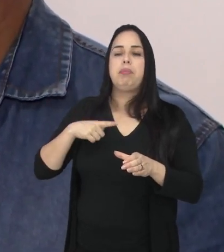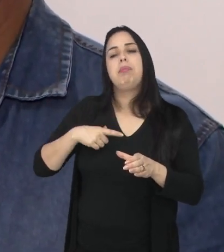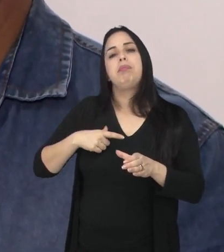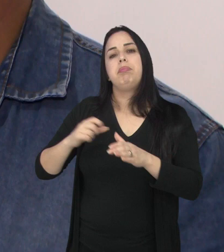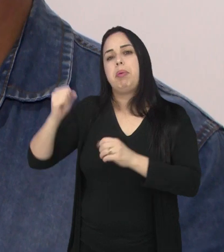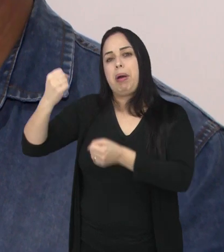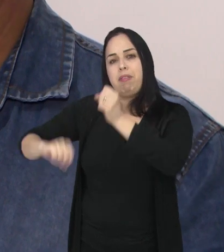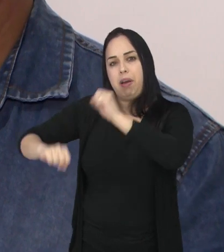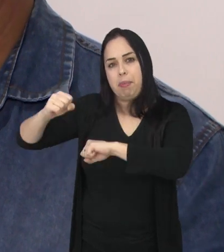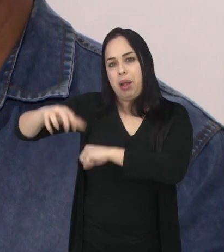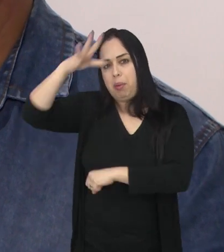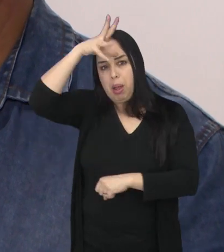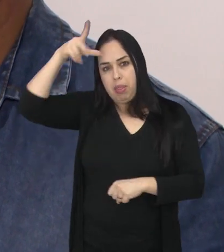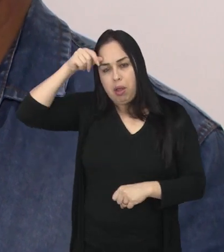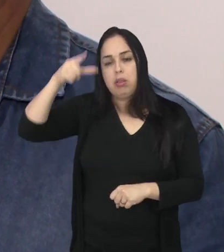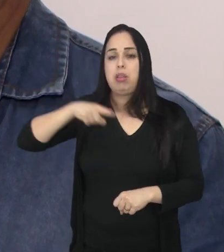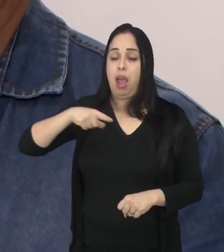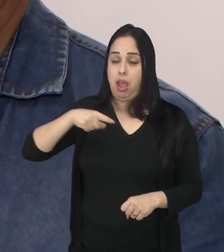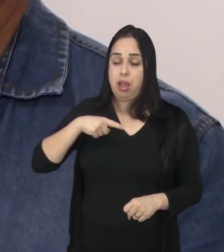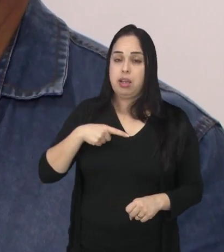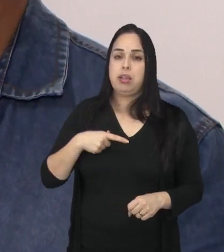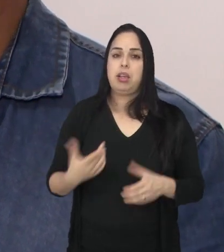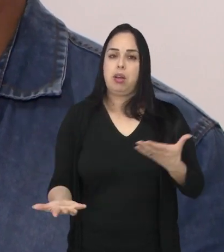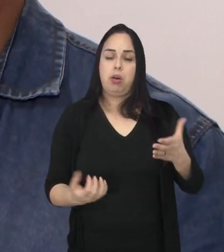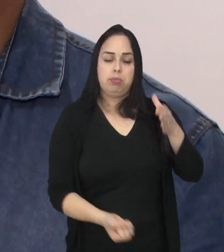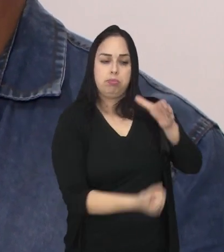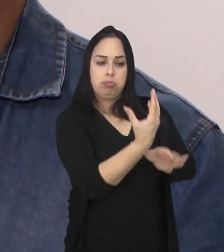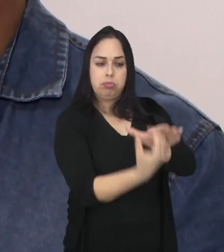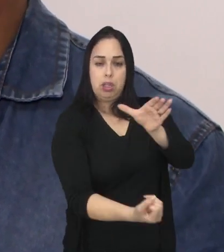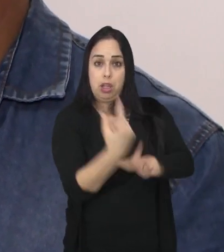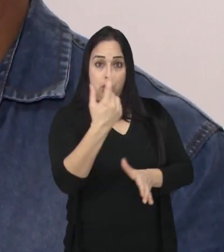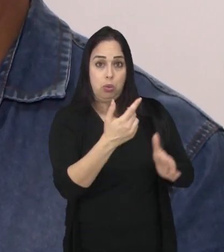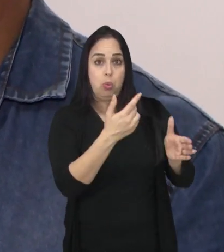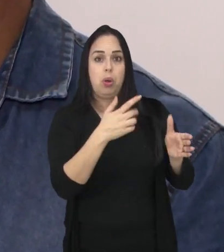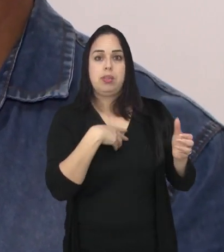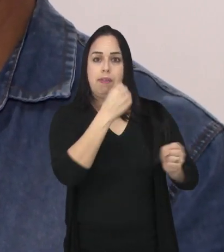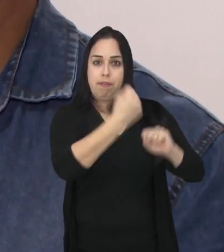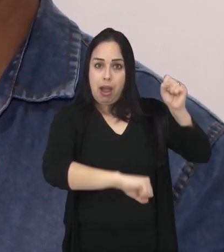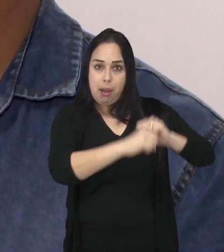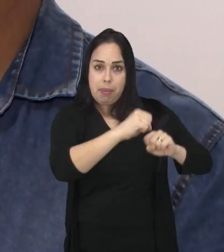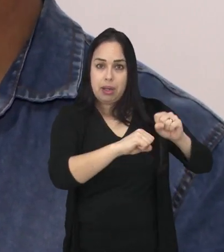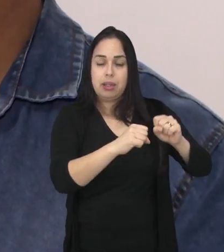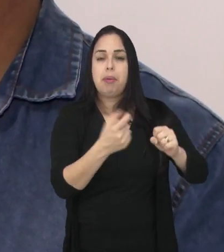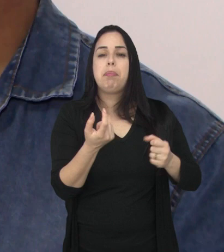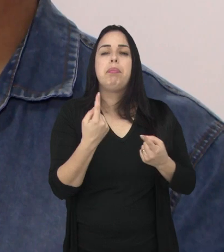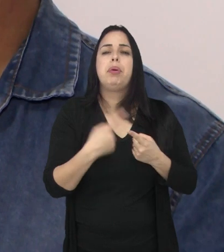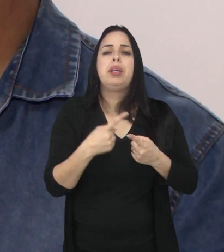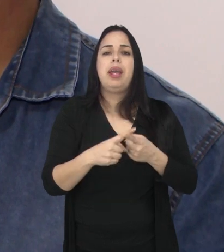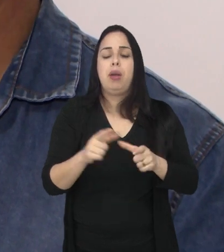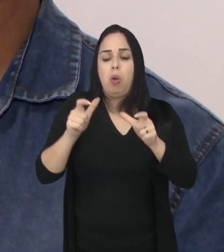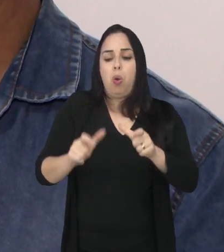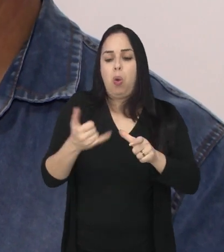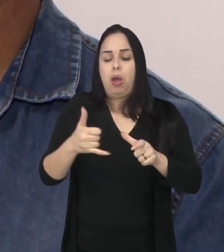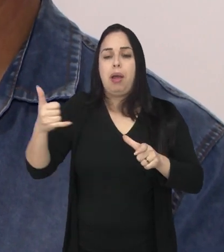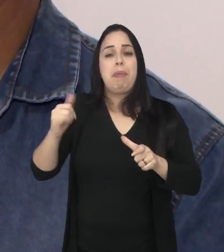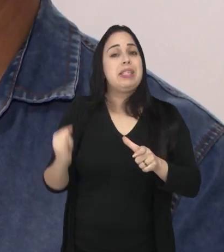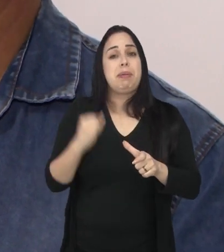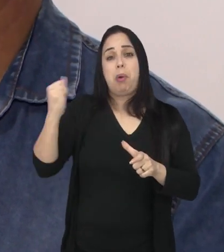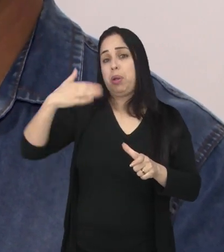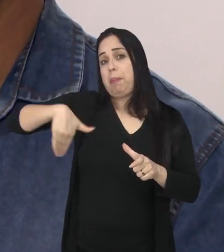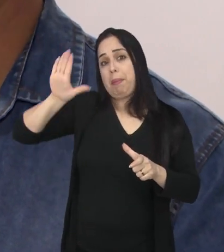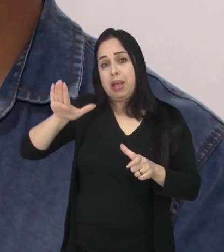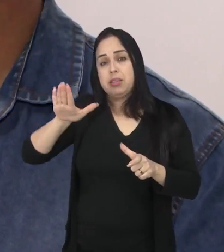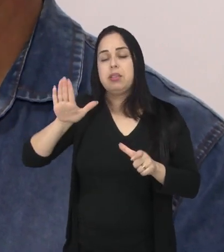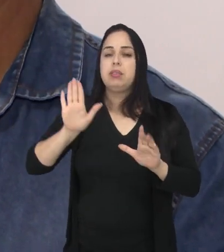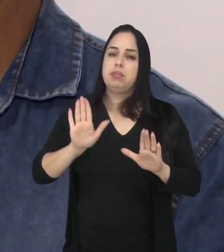fábrica em Manaus de baterias. Estão surgindo mais duas grandes fábricas de baterias, que é o equipamento mais importante que a gente tem para os